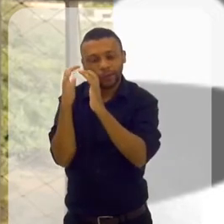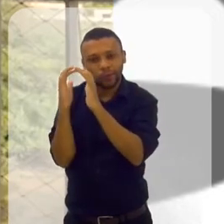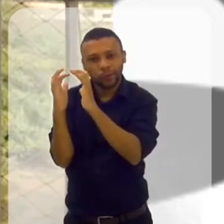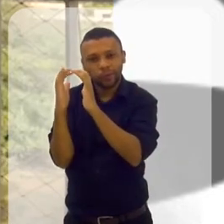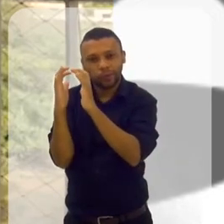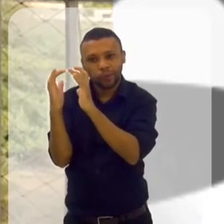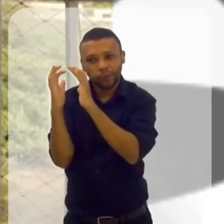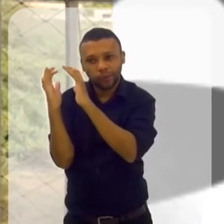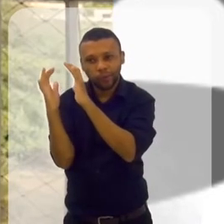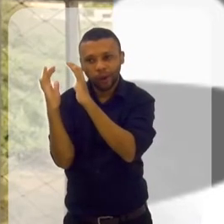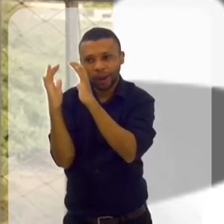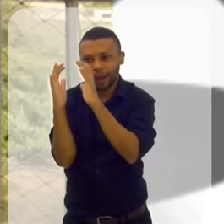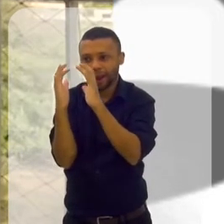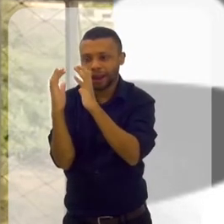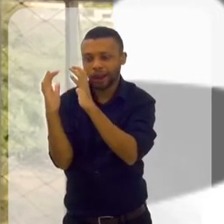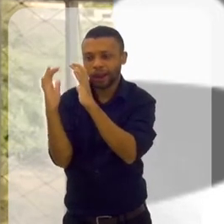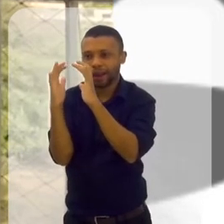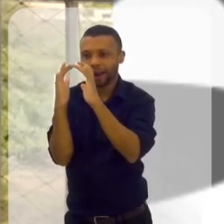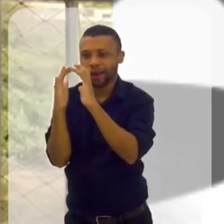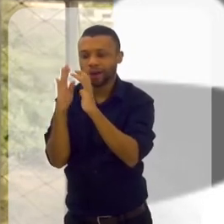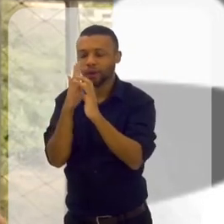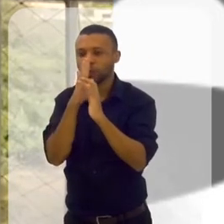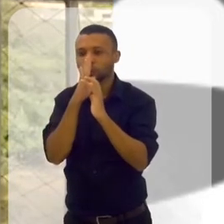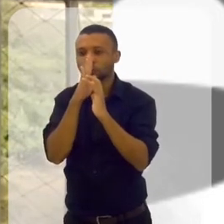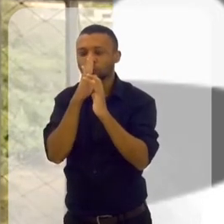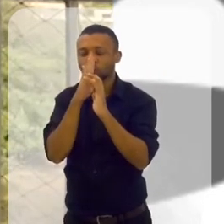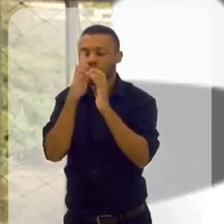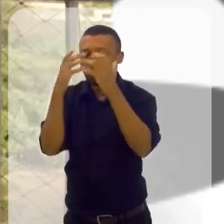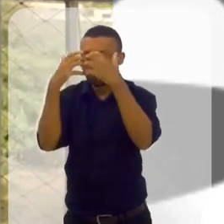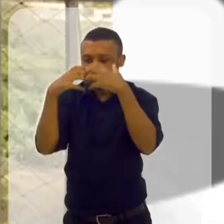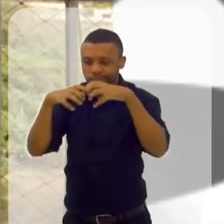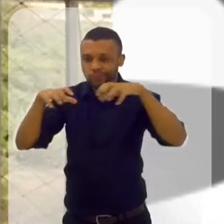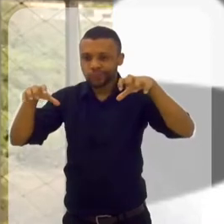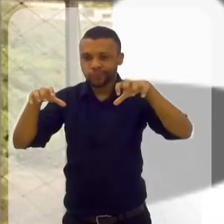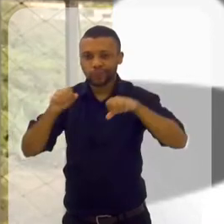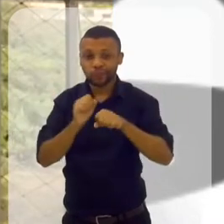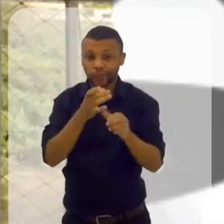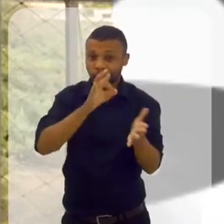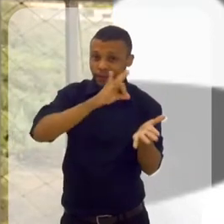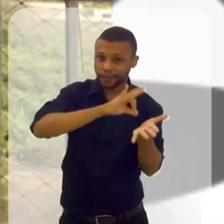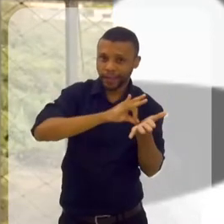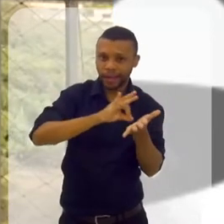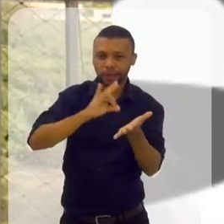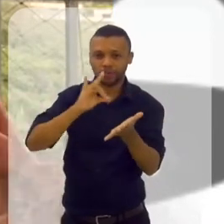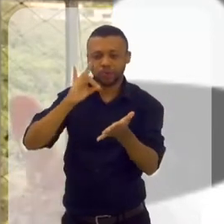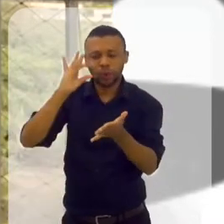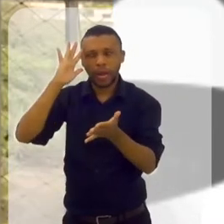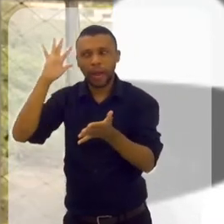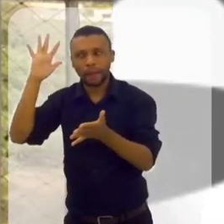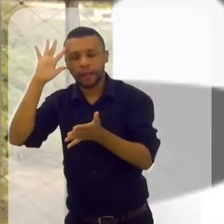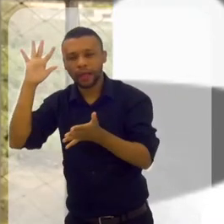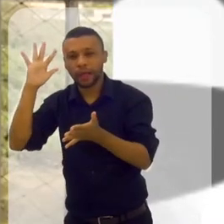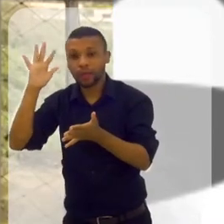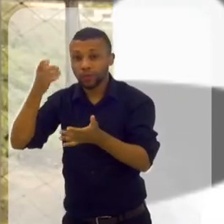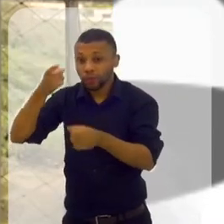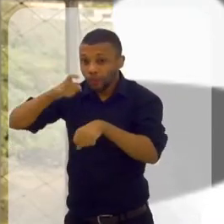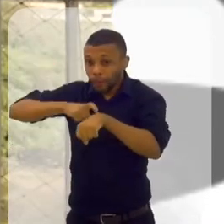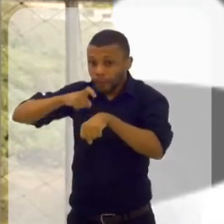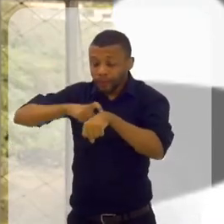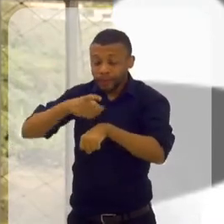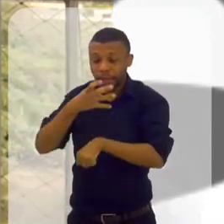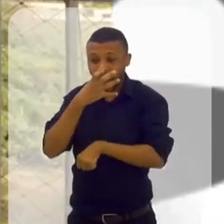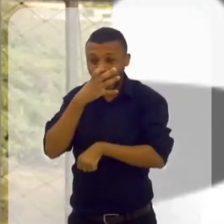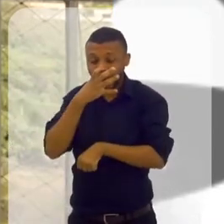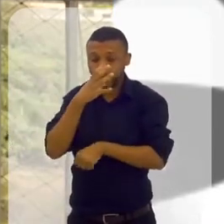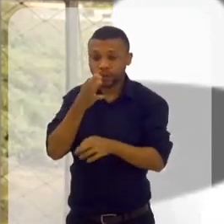porque a mente subconsciente, ela não distingue o que é real do que é imaginário. Então, neste momento que você está assistindo um filme, uma novela, um teatro,